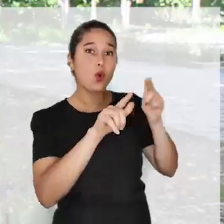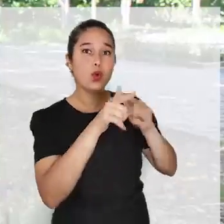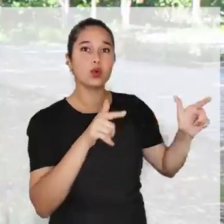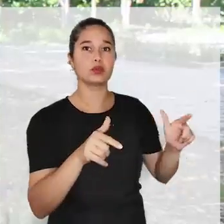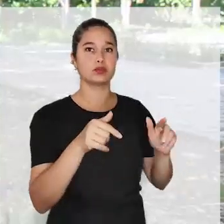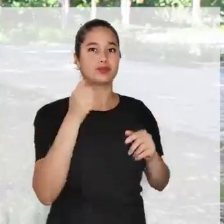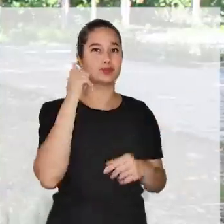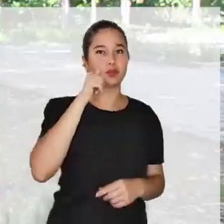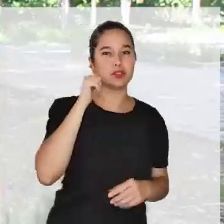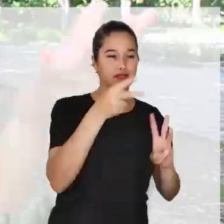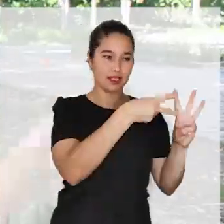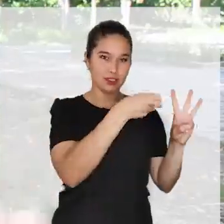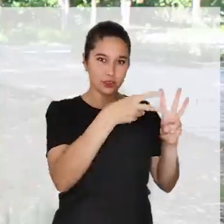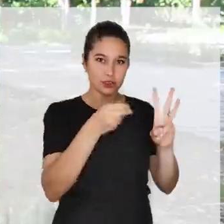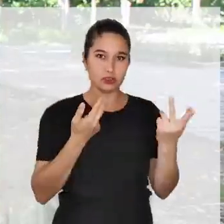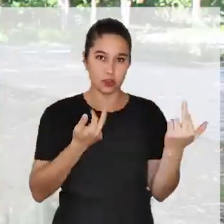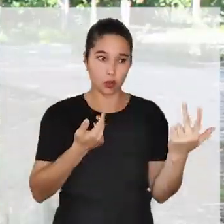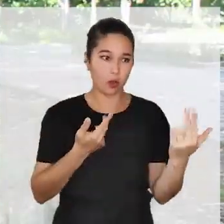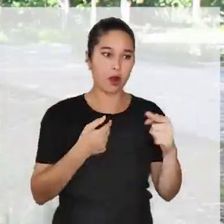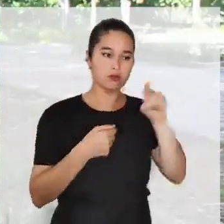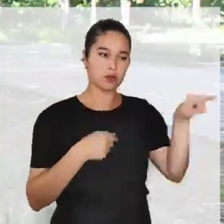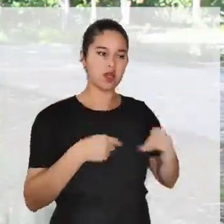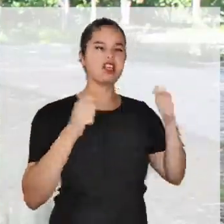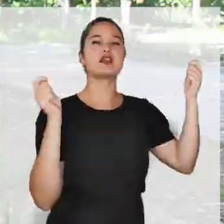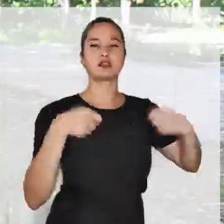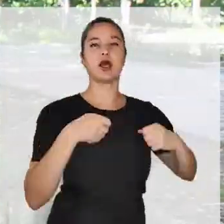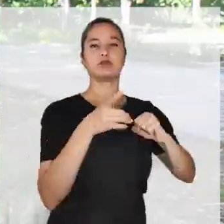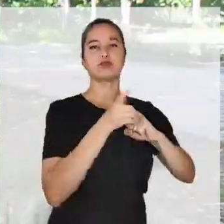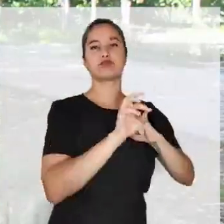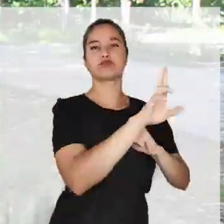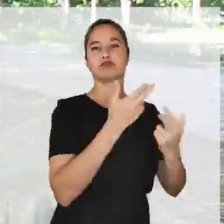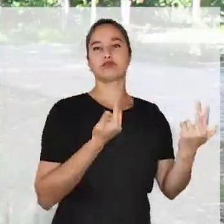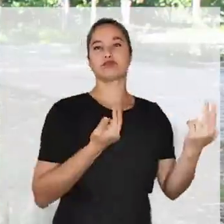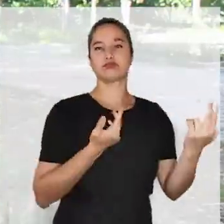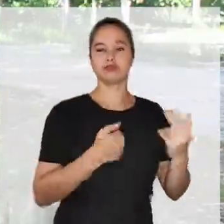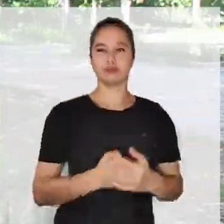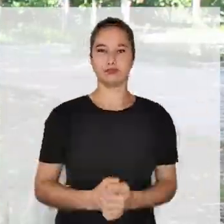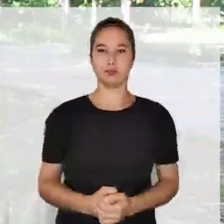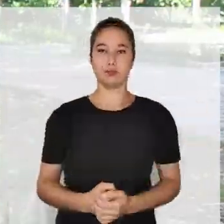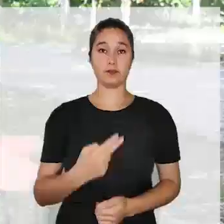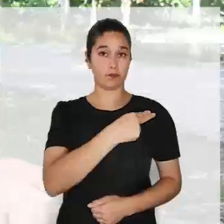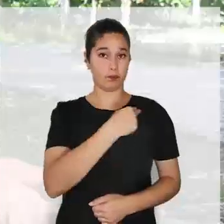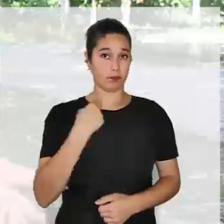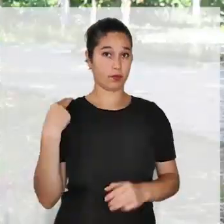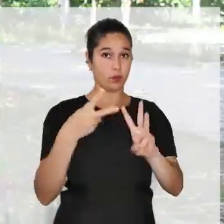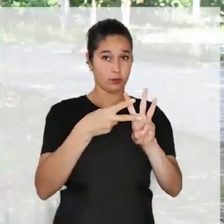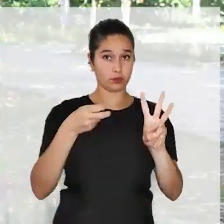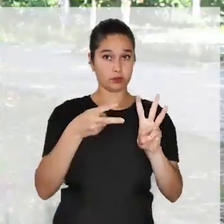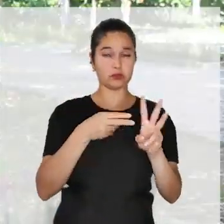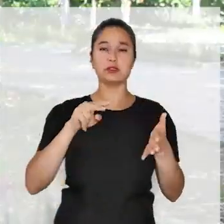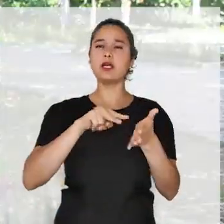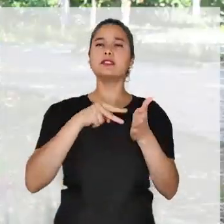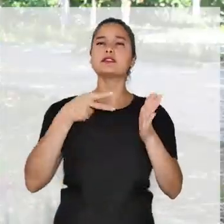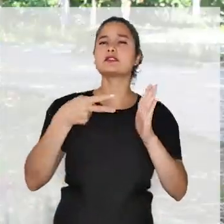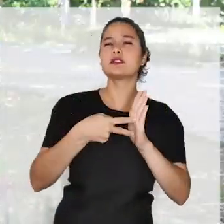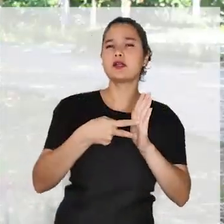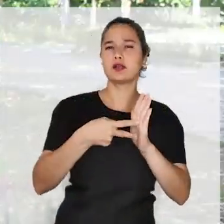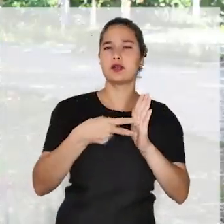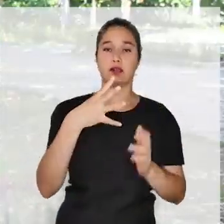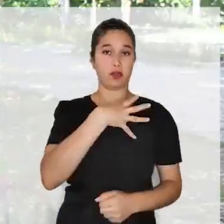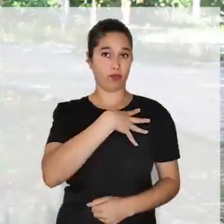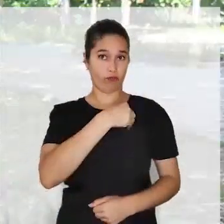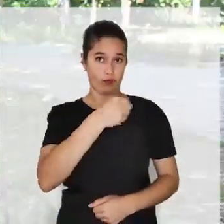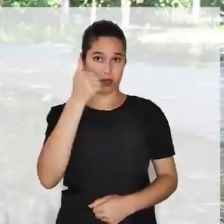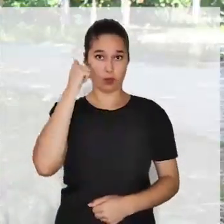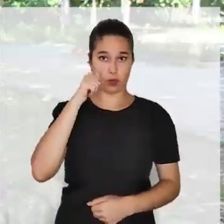eu posso dizer a todas as mulheres indígenas que nós também podemos ser doutoras. O meu nome indígena é Iepário, que